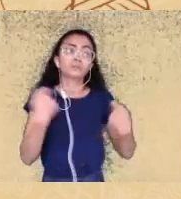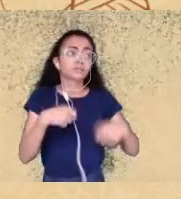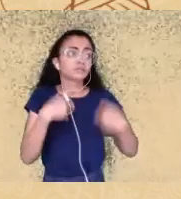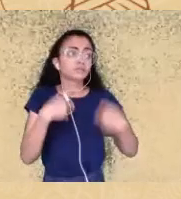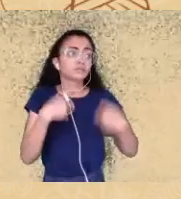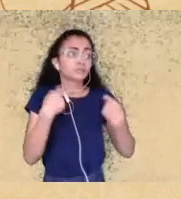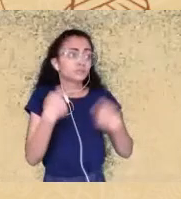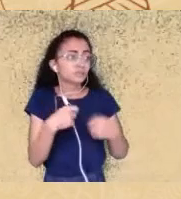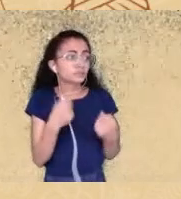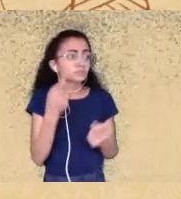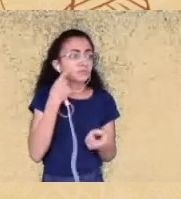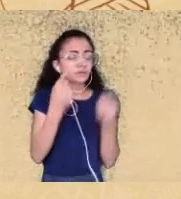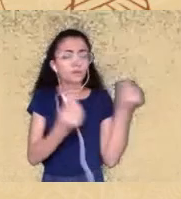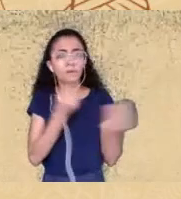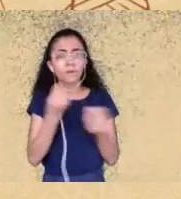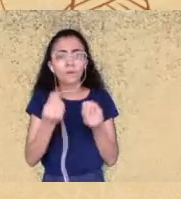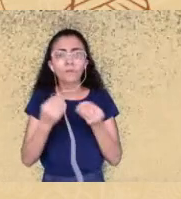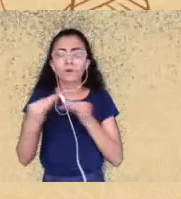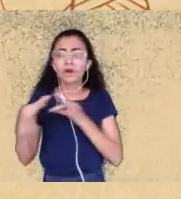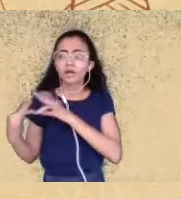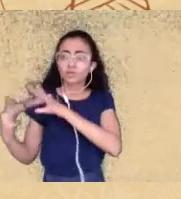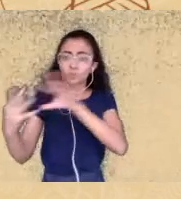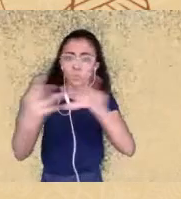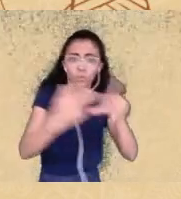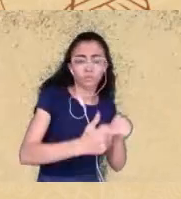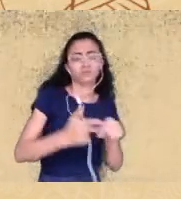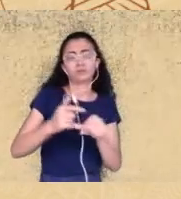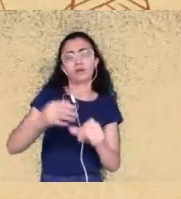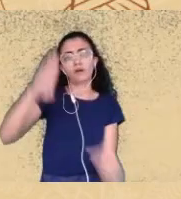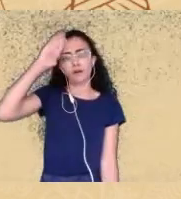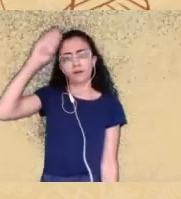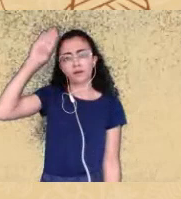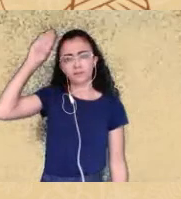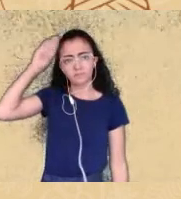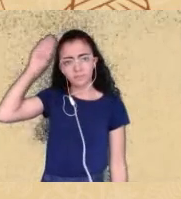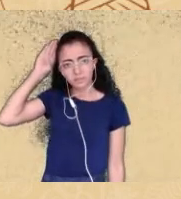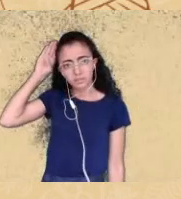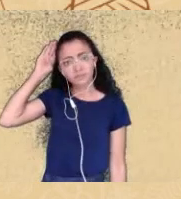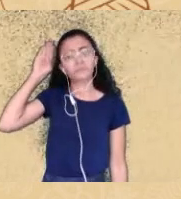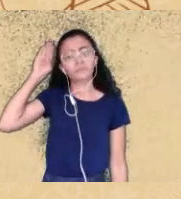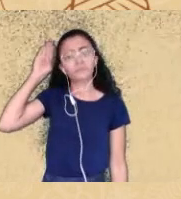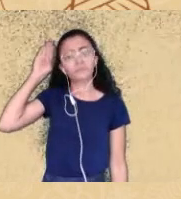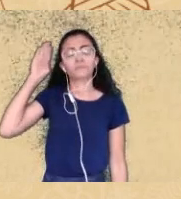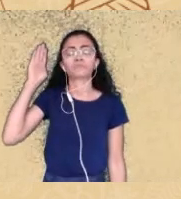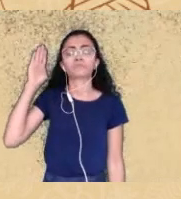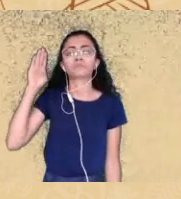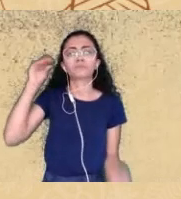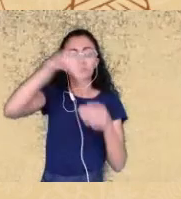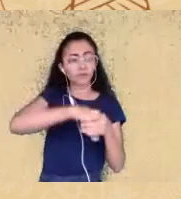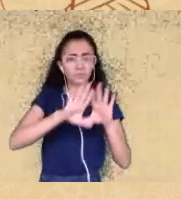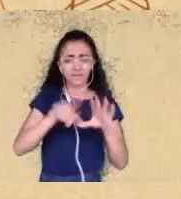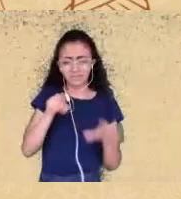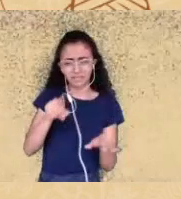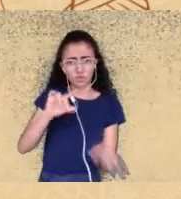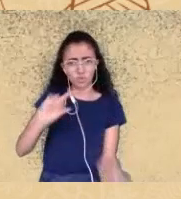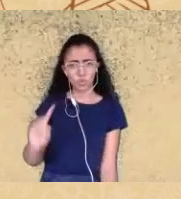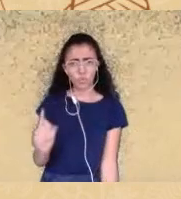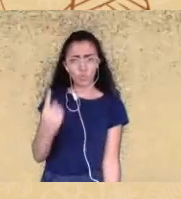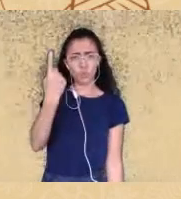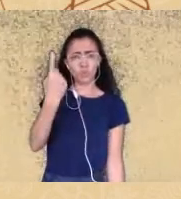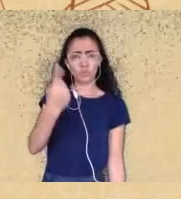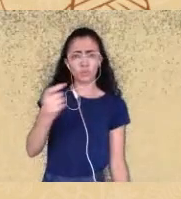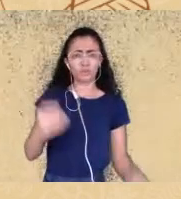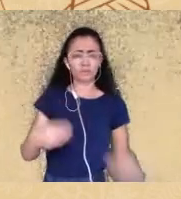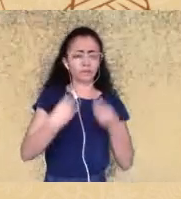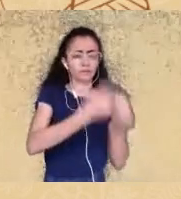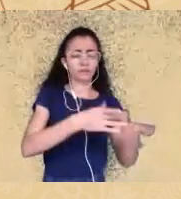que envolva a academia mas que não coloque a instrução como a única garantia de dignidade para o nosso povo também é outra questão